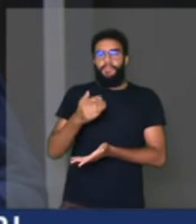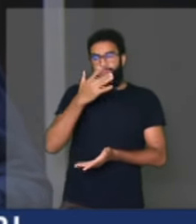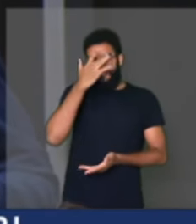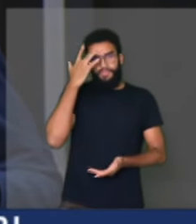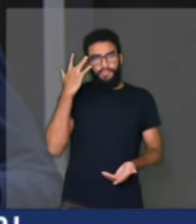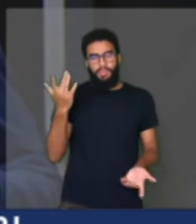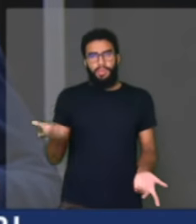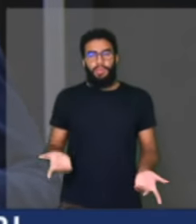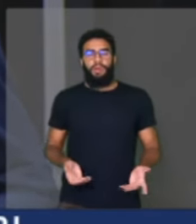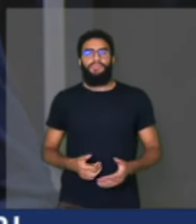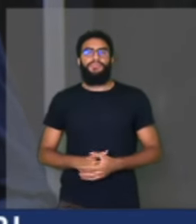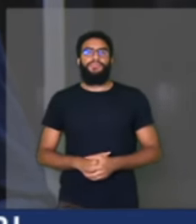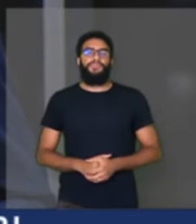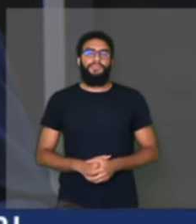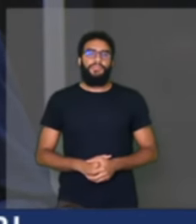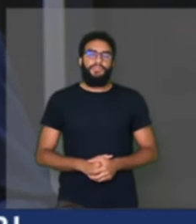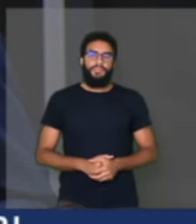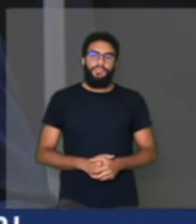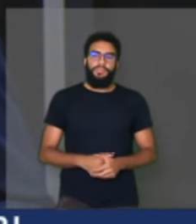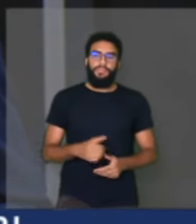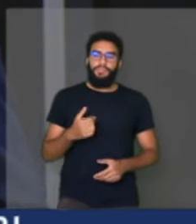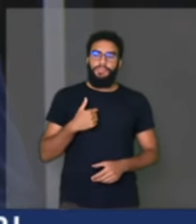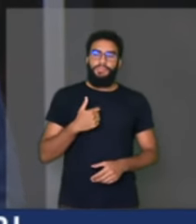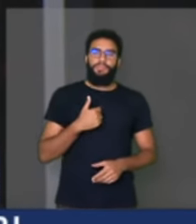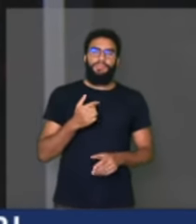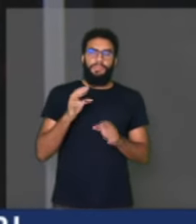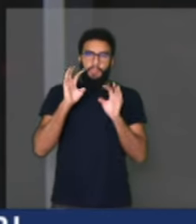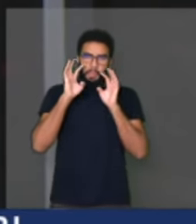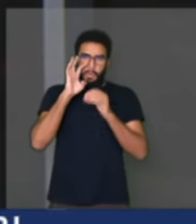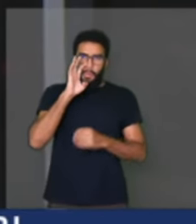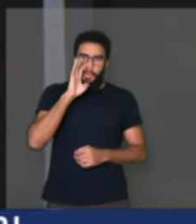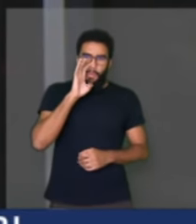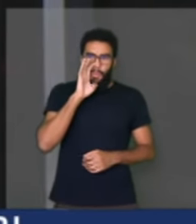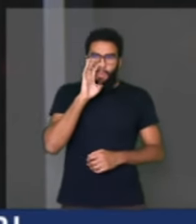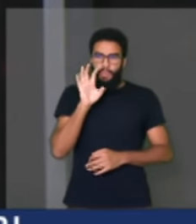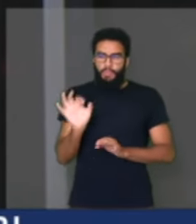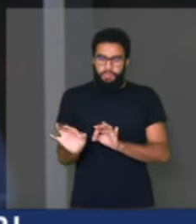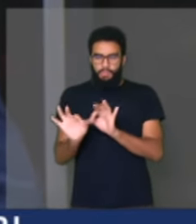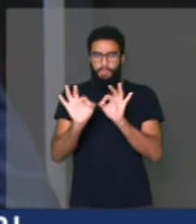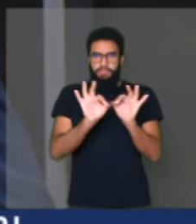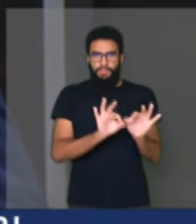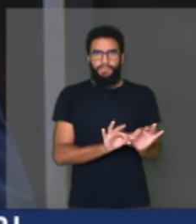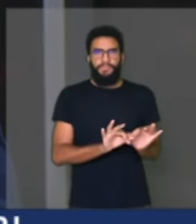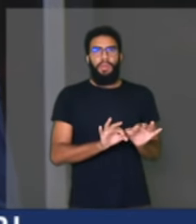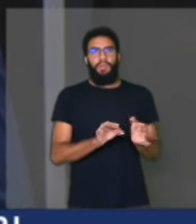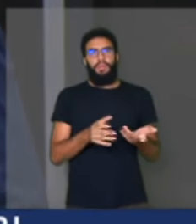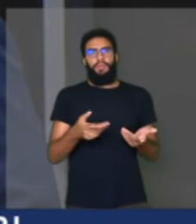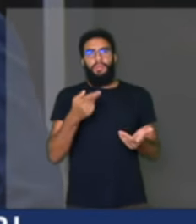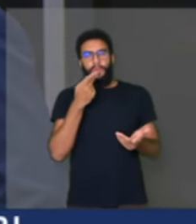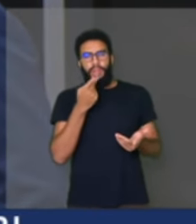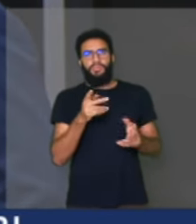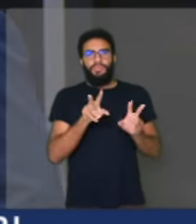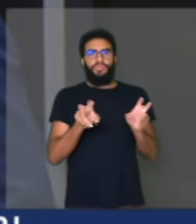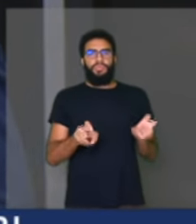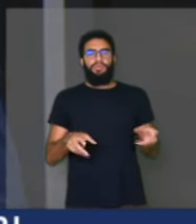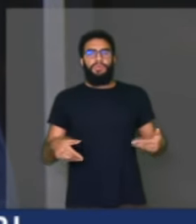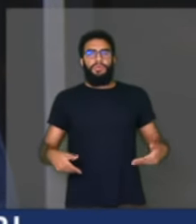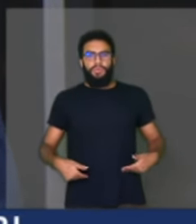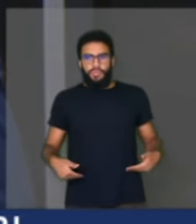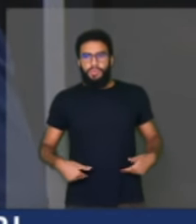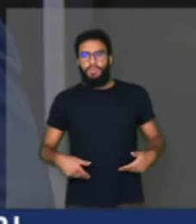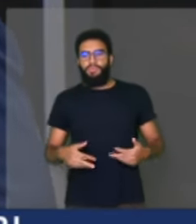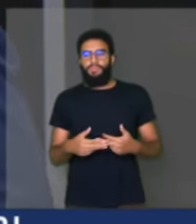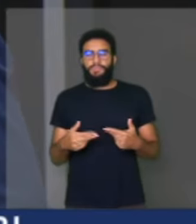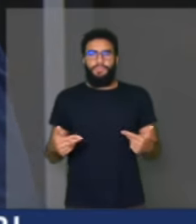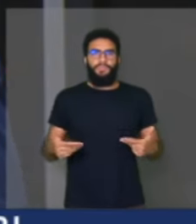Eu passei, estava assistindo aqui a comissão especial em relação ao combate à fome, falando sobre a fome. É